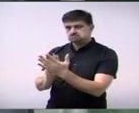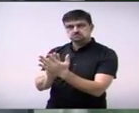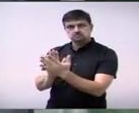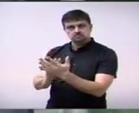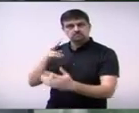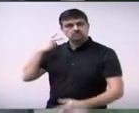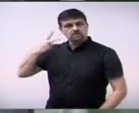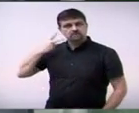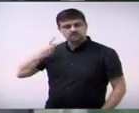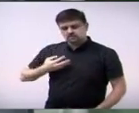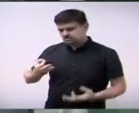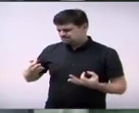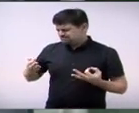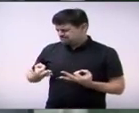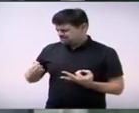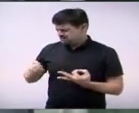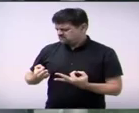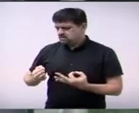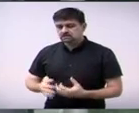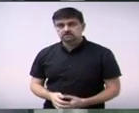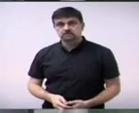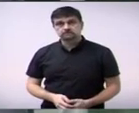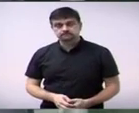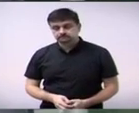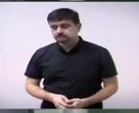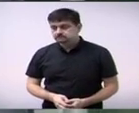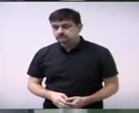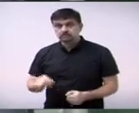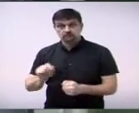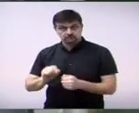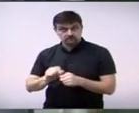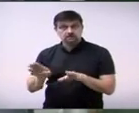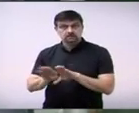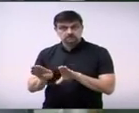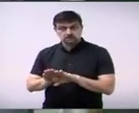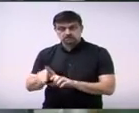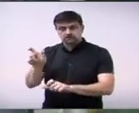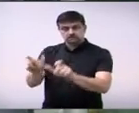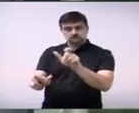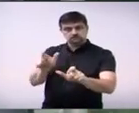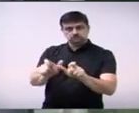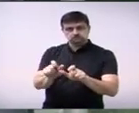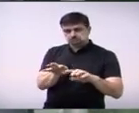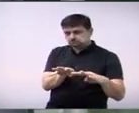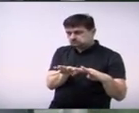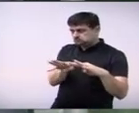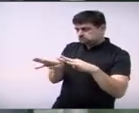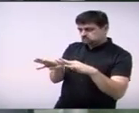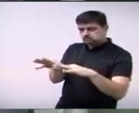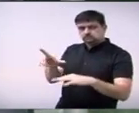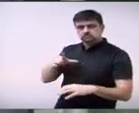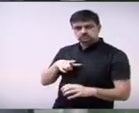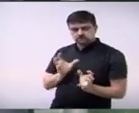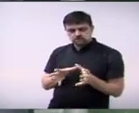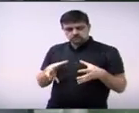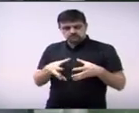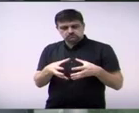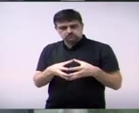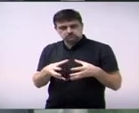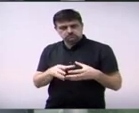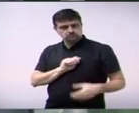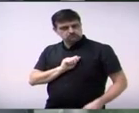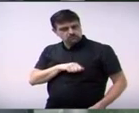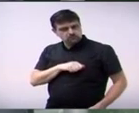e com certeza tem causado também essa resistência por parte das pessoas